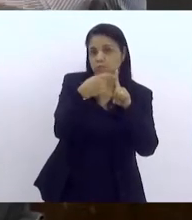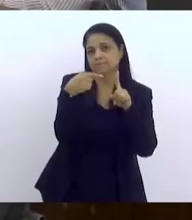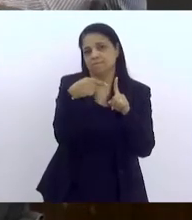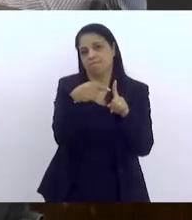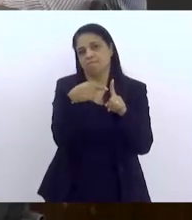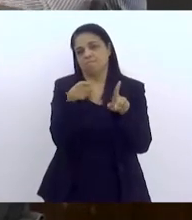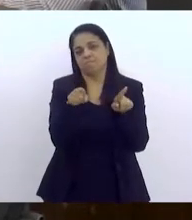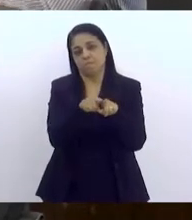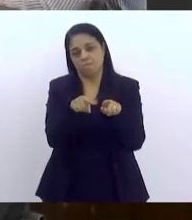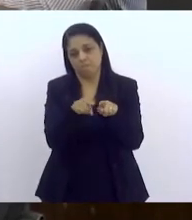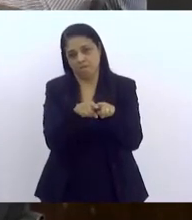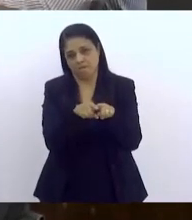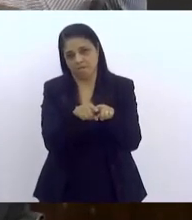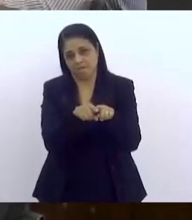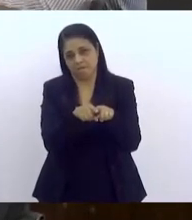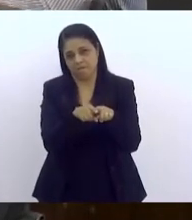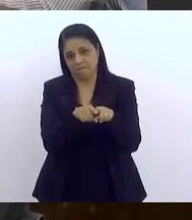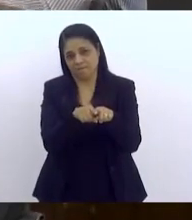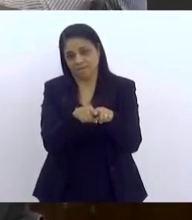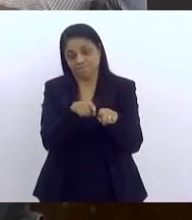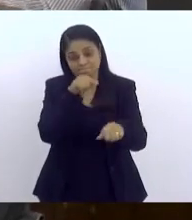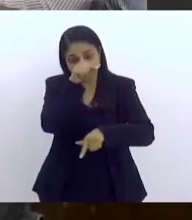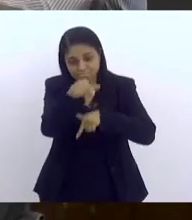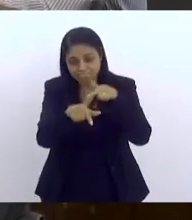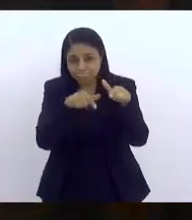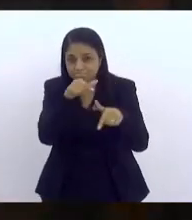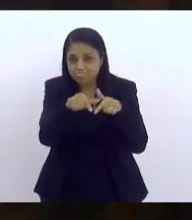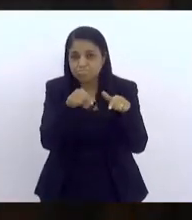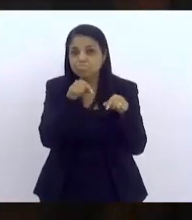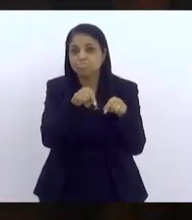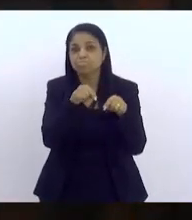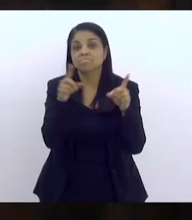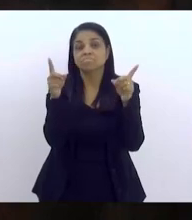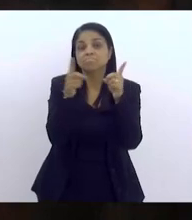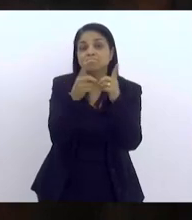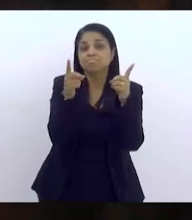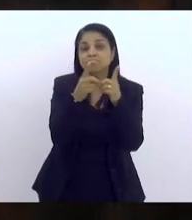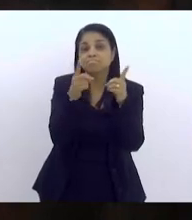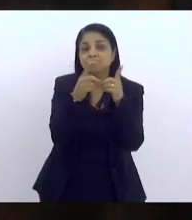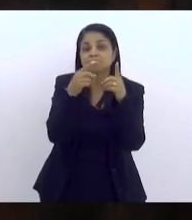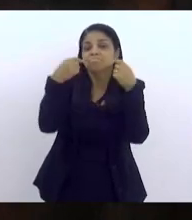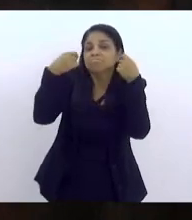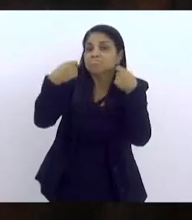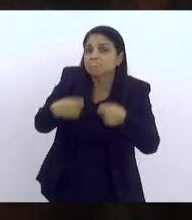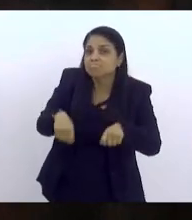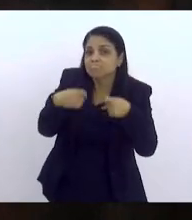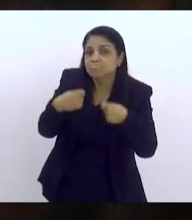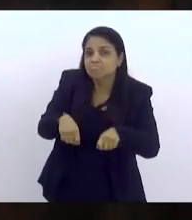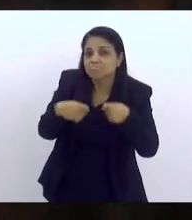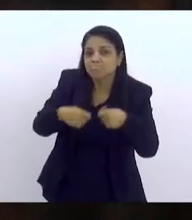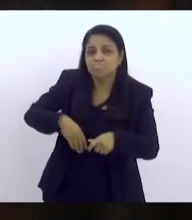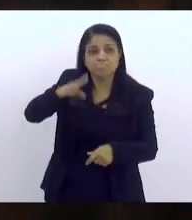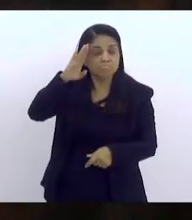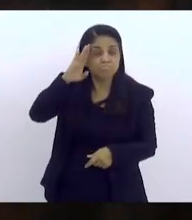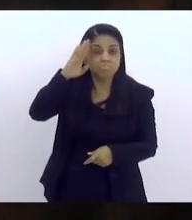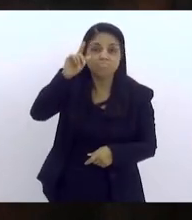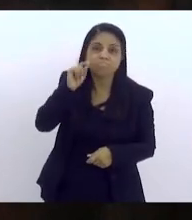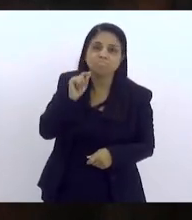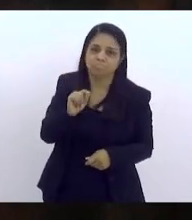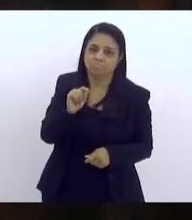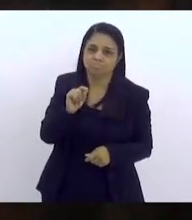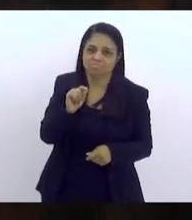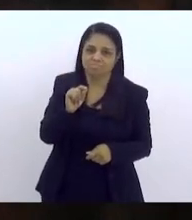E que ela, que esses serviços, eles devem atender às necessidades e às prioridades